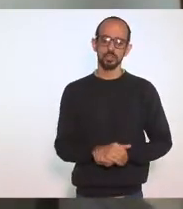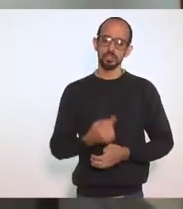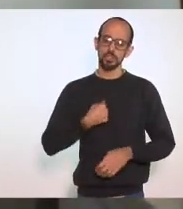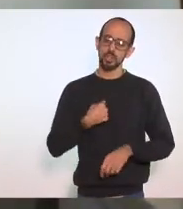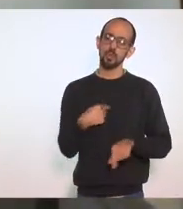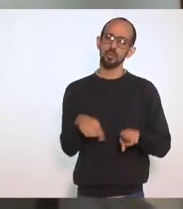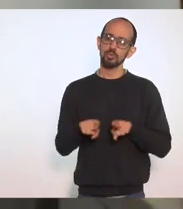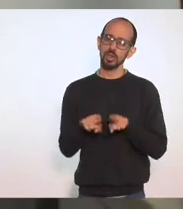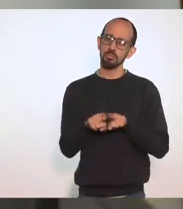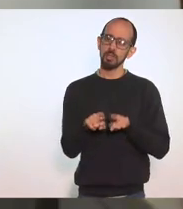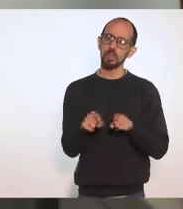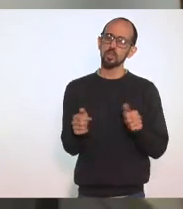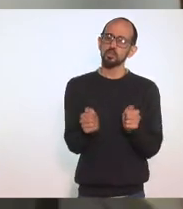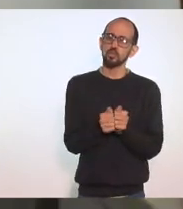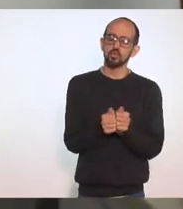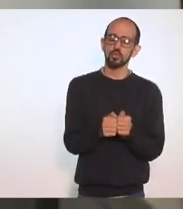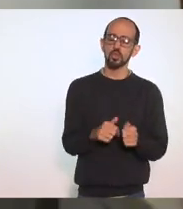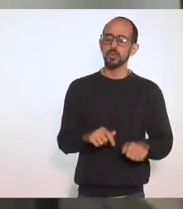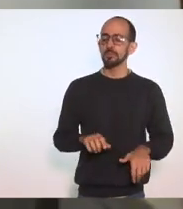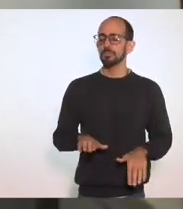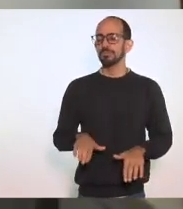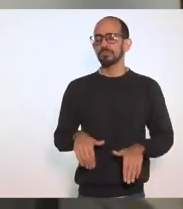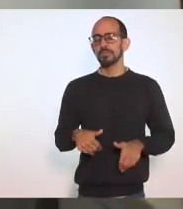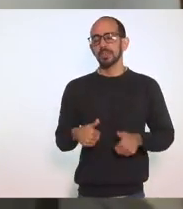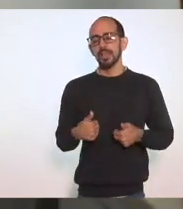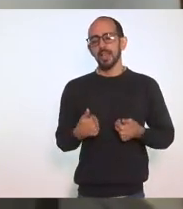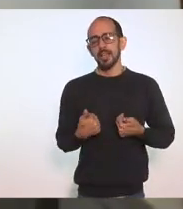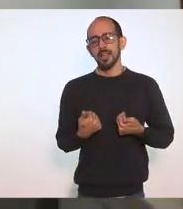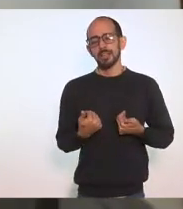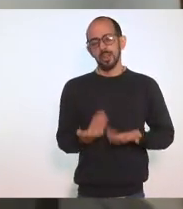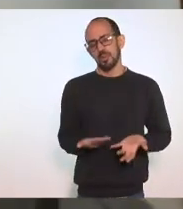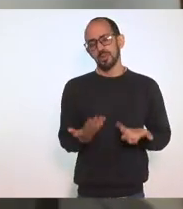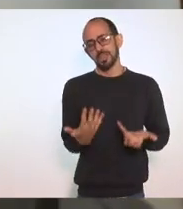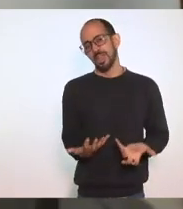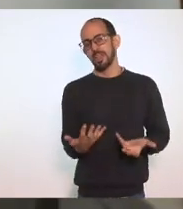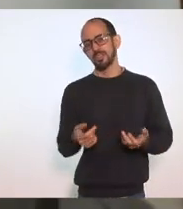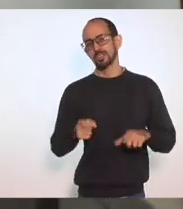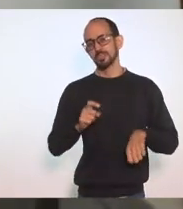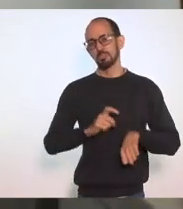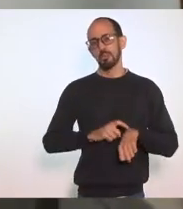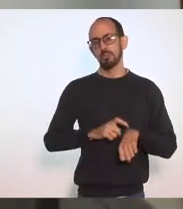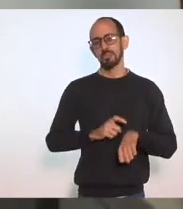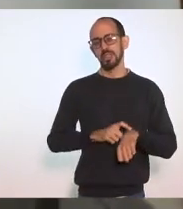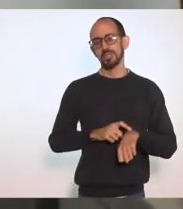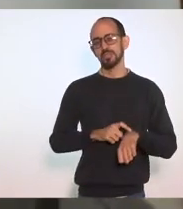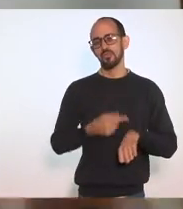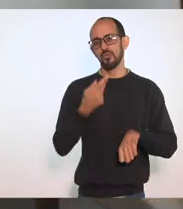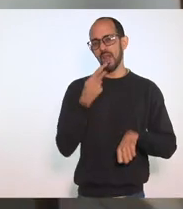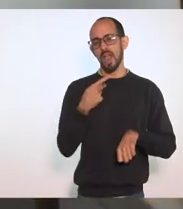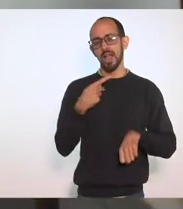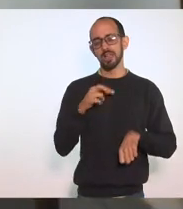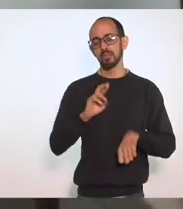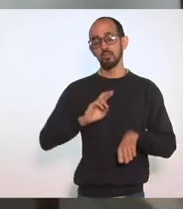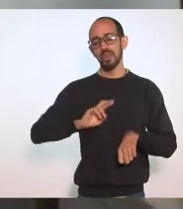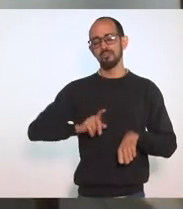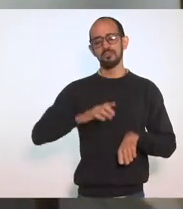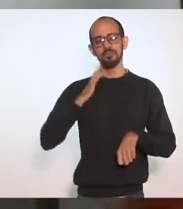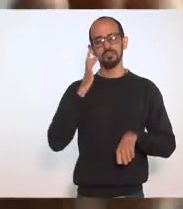incluo Então eu queria Deixar aqui Marcado Esse momento Que não é muito fácil